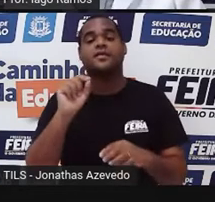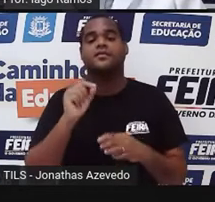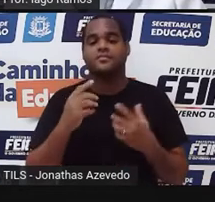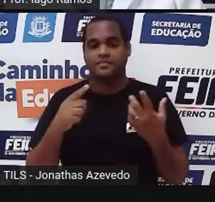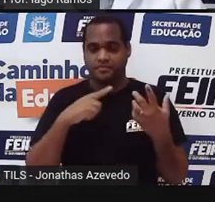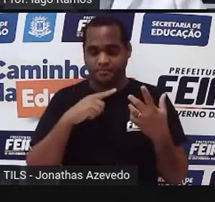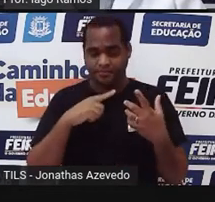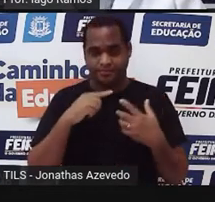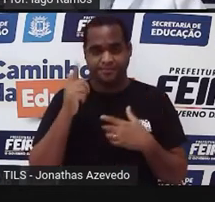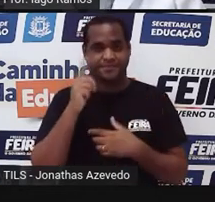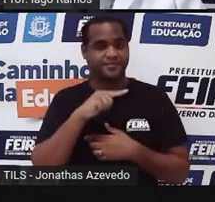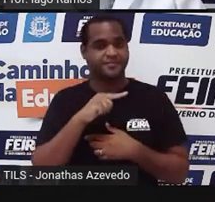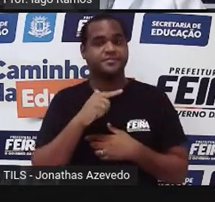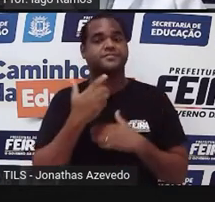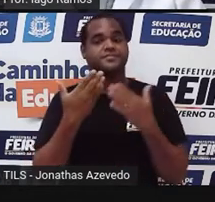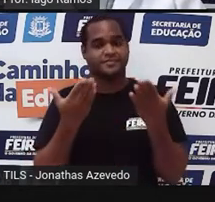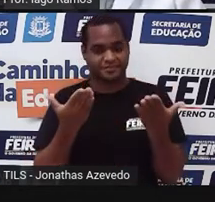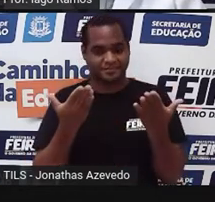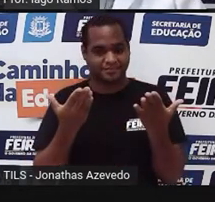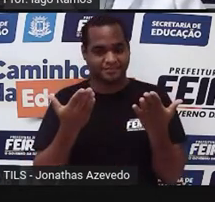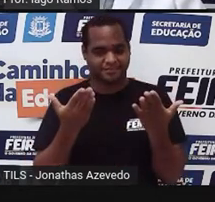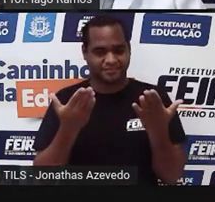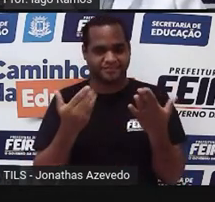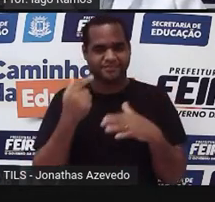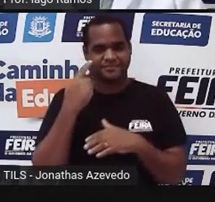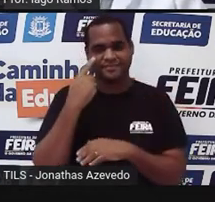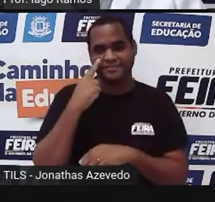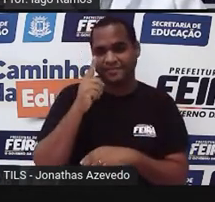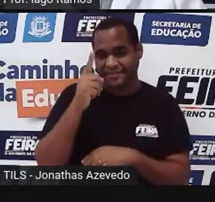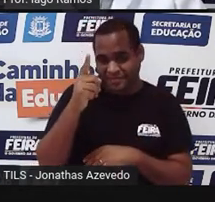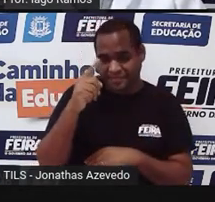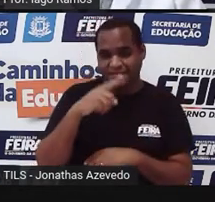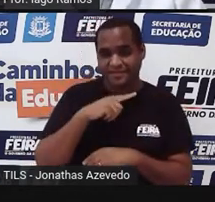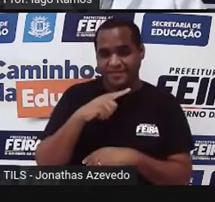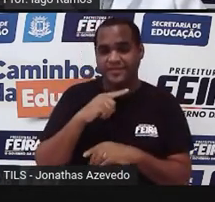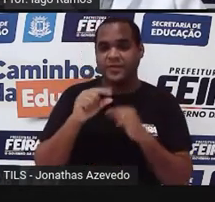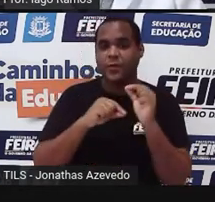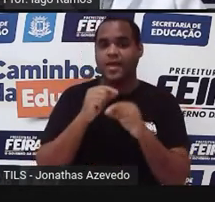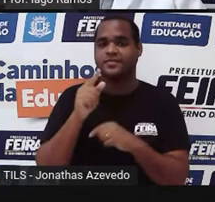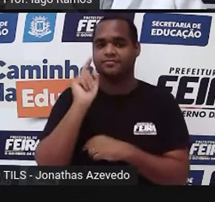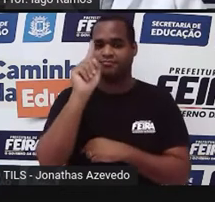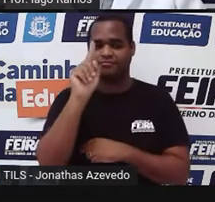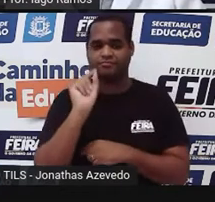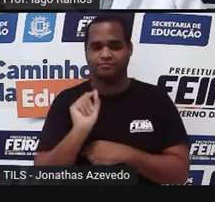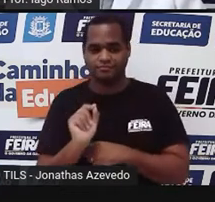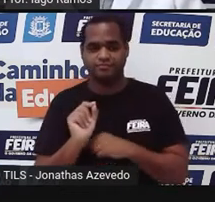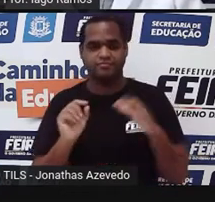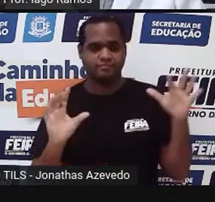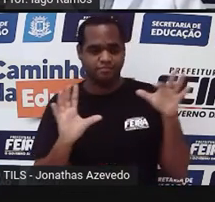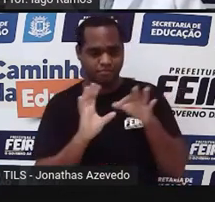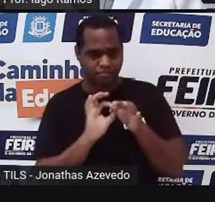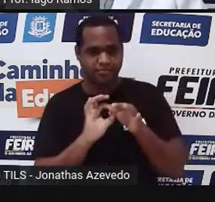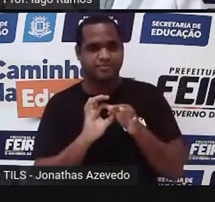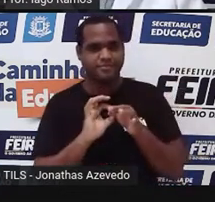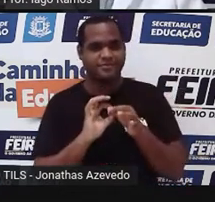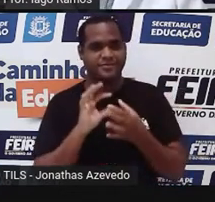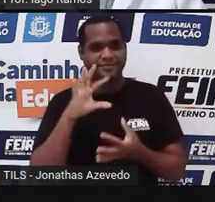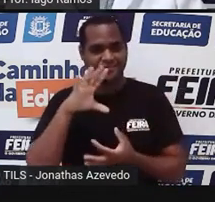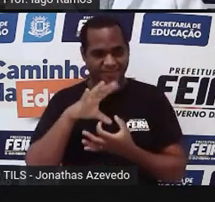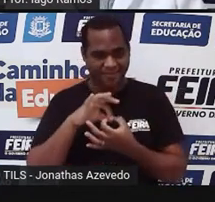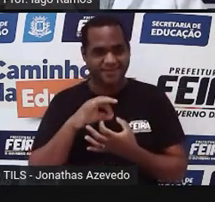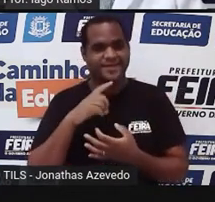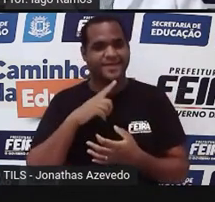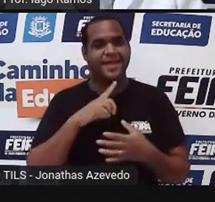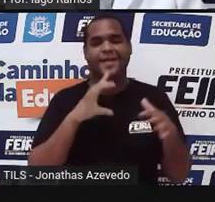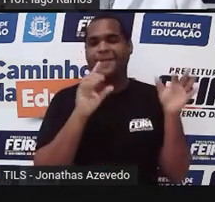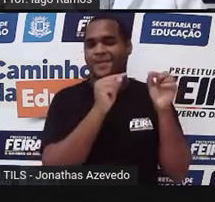vai tocar esse lado de cima do retângulo. Essa pontazinha toca esse lado do retângulo. Essa